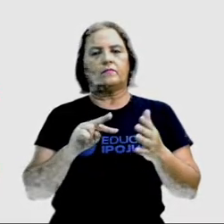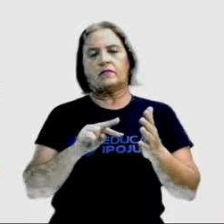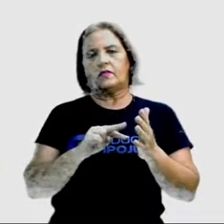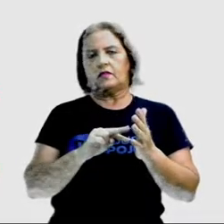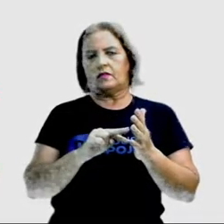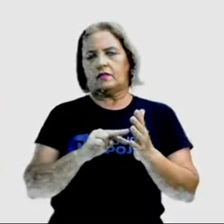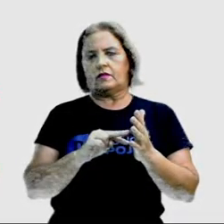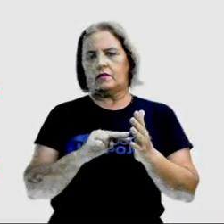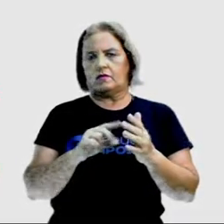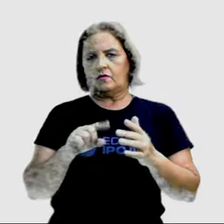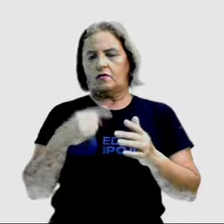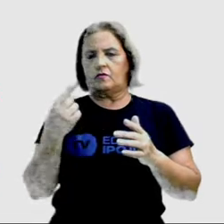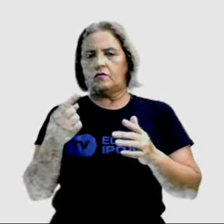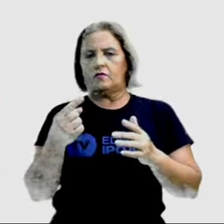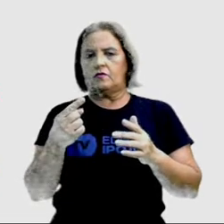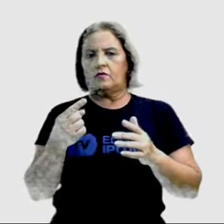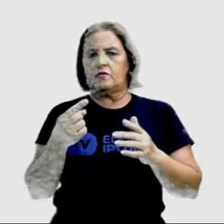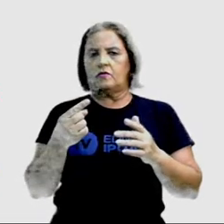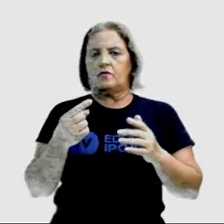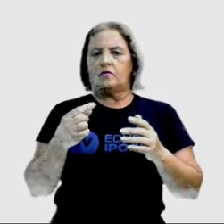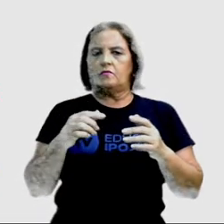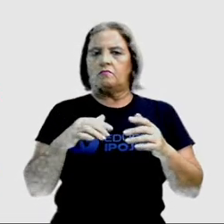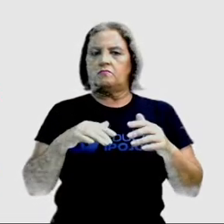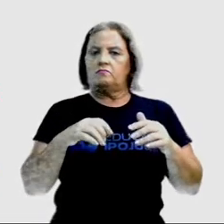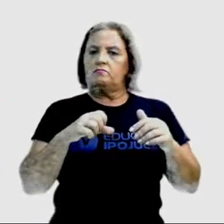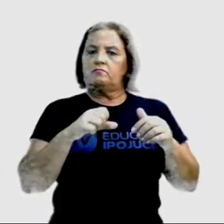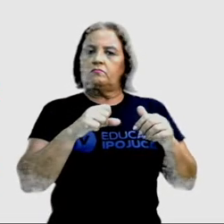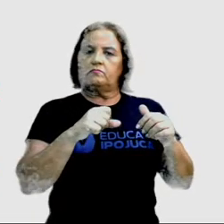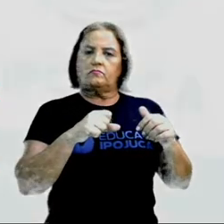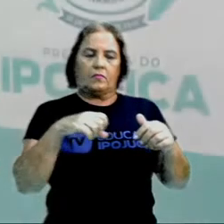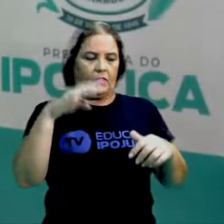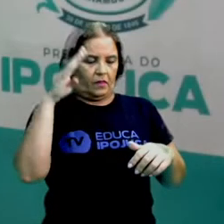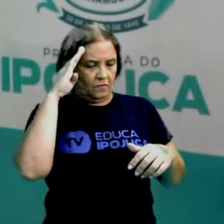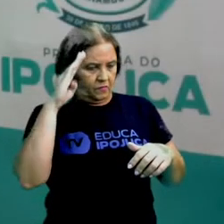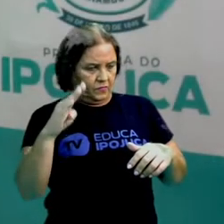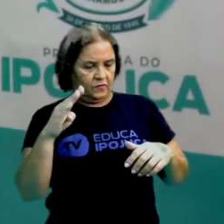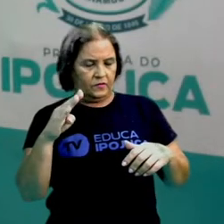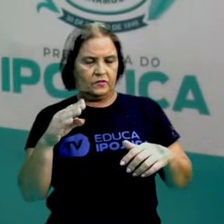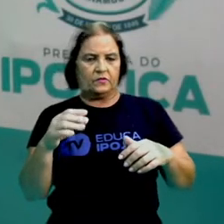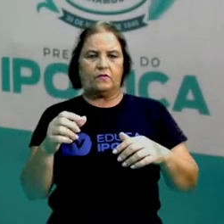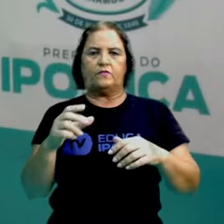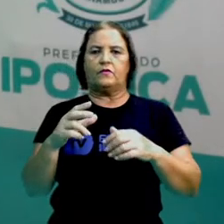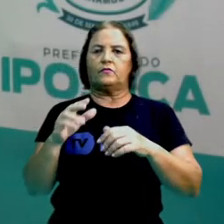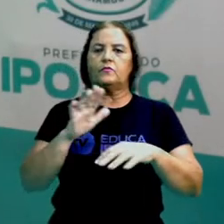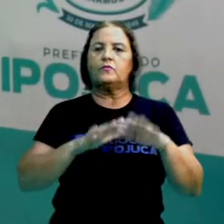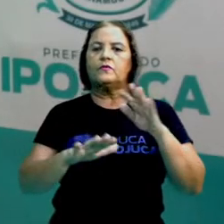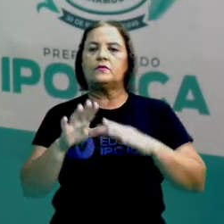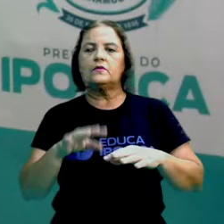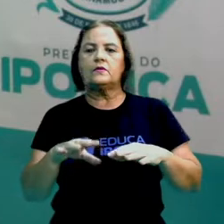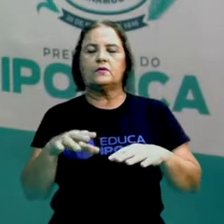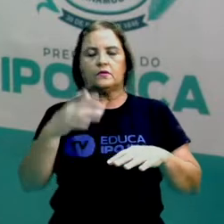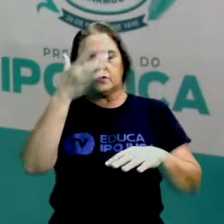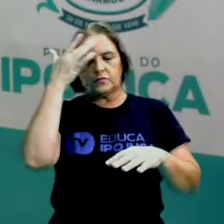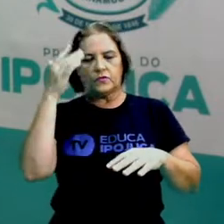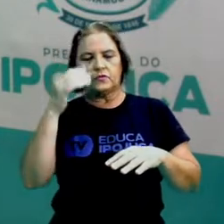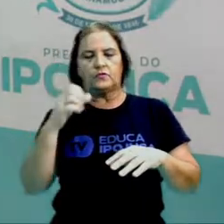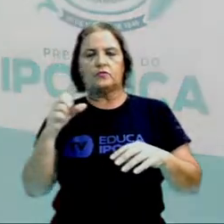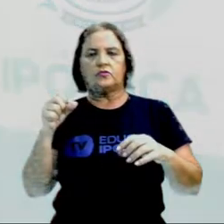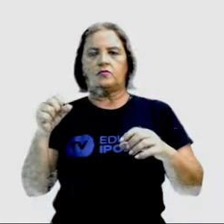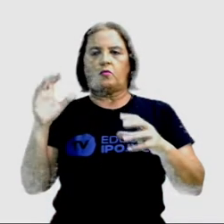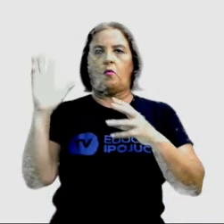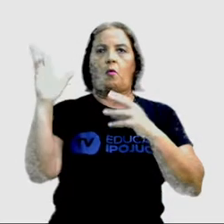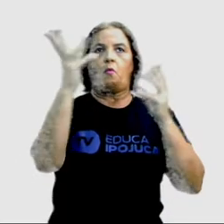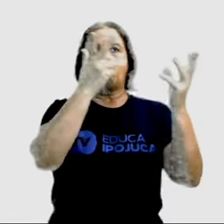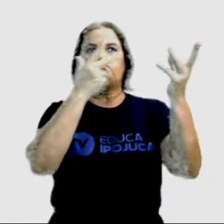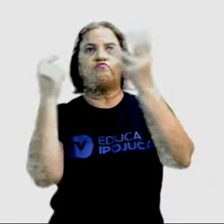exército vai abrigar as pessoas afetadas pelo furacão. Bora lá! Interest vai ser